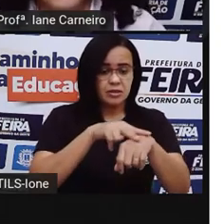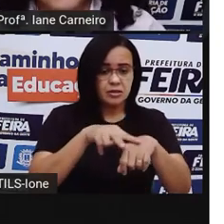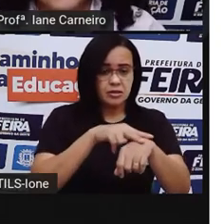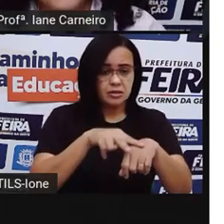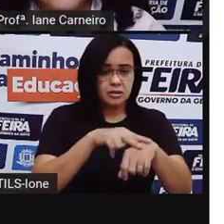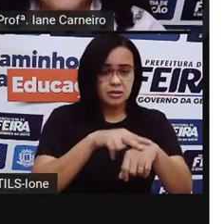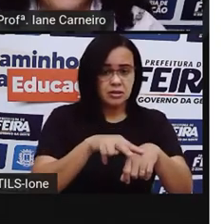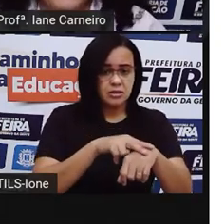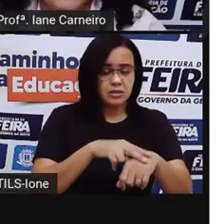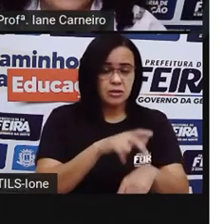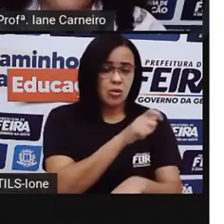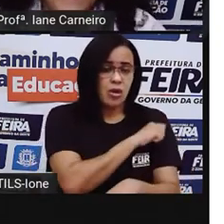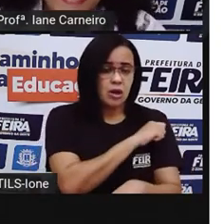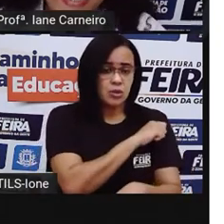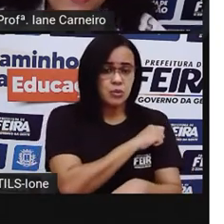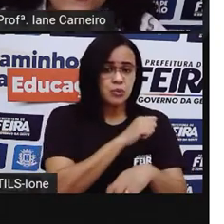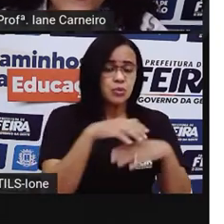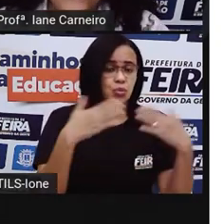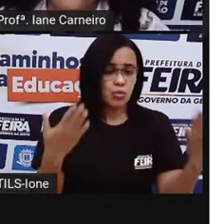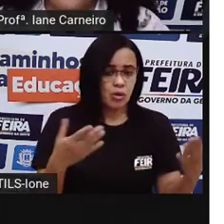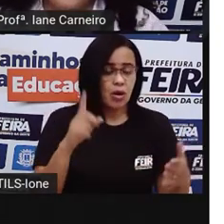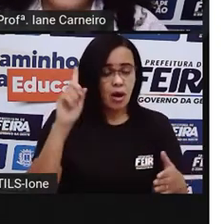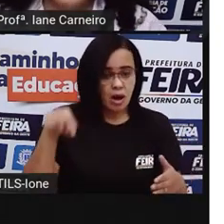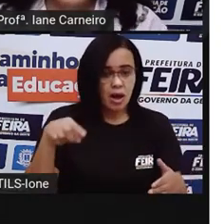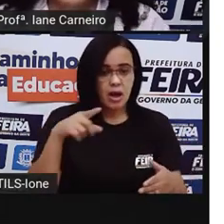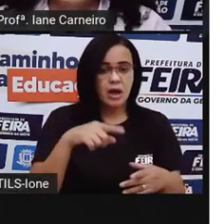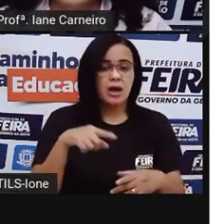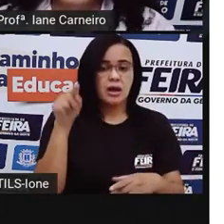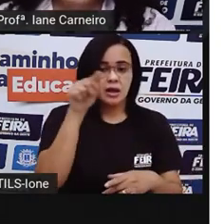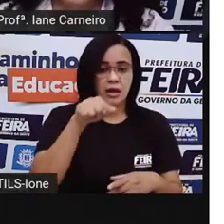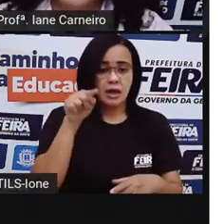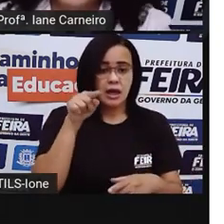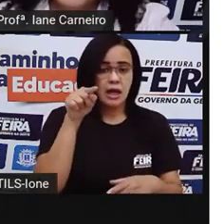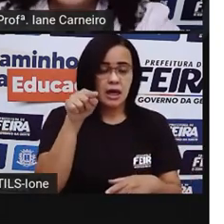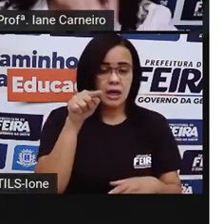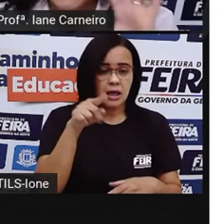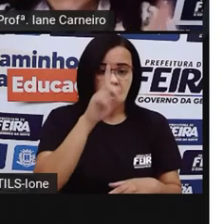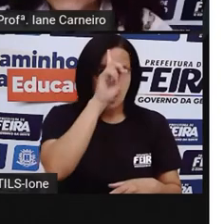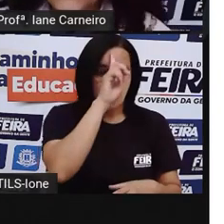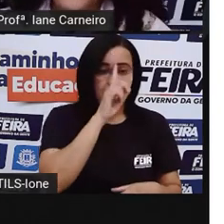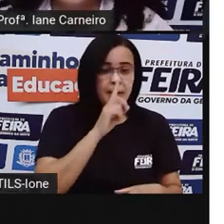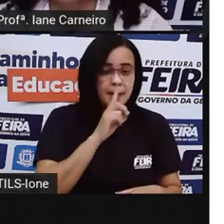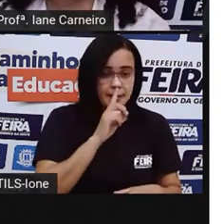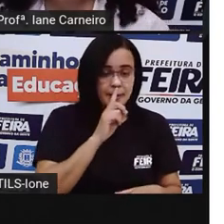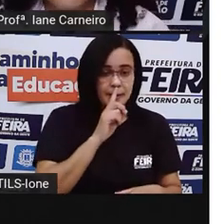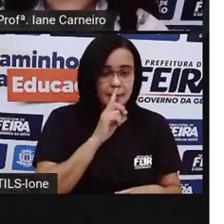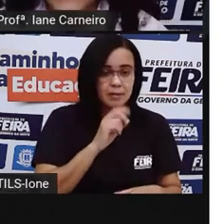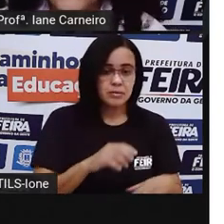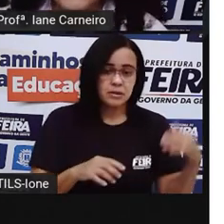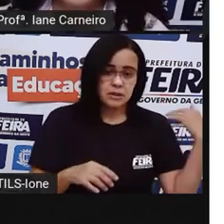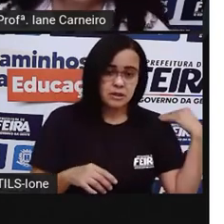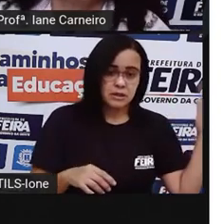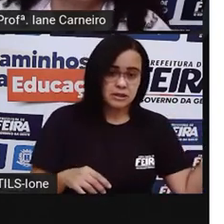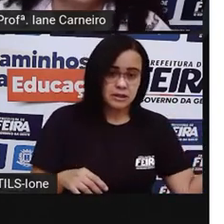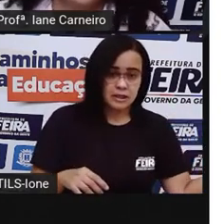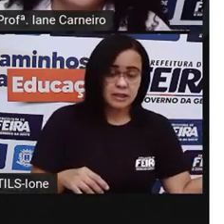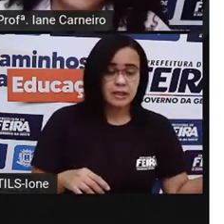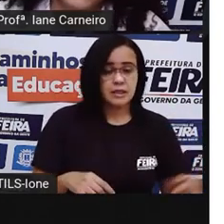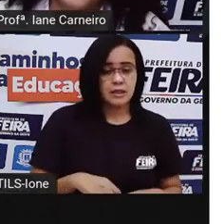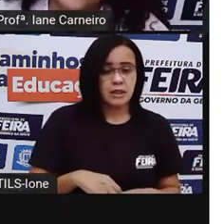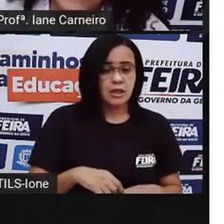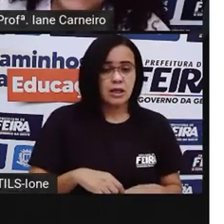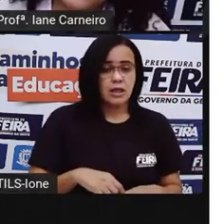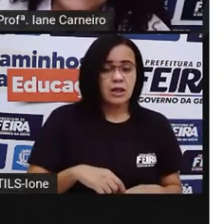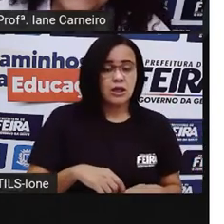O bonequinho amarelo. Qual é a criança que está do lado esquerdo do bonequinho verde? O